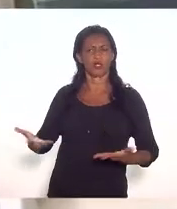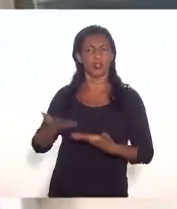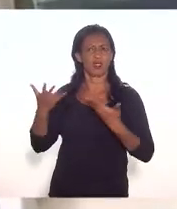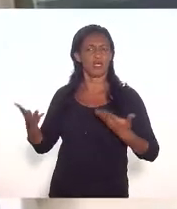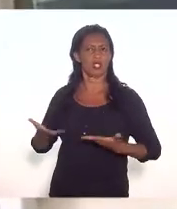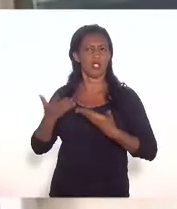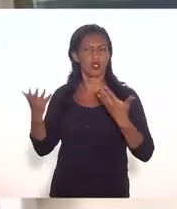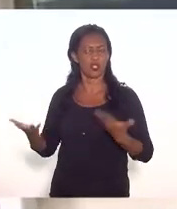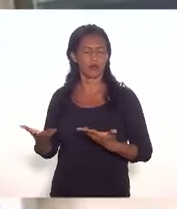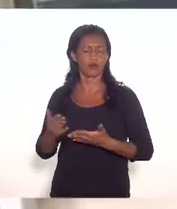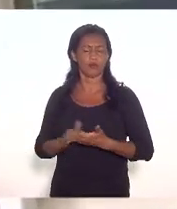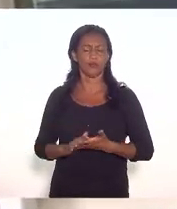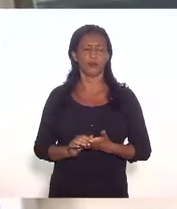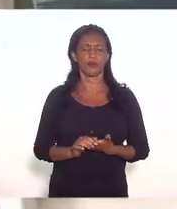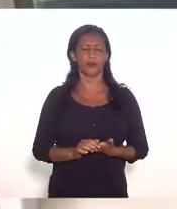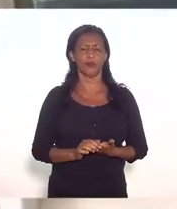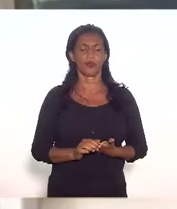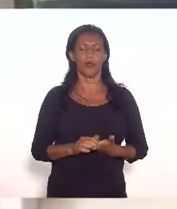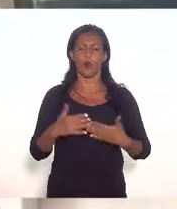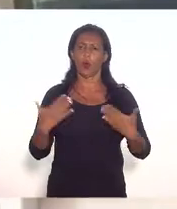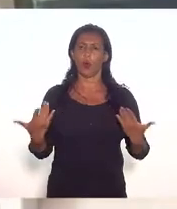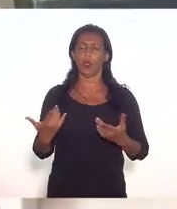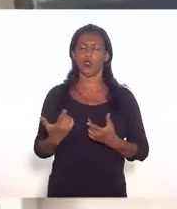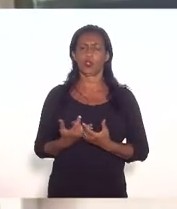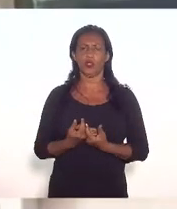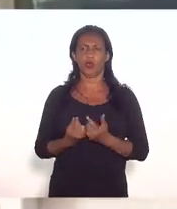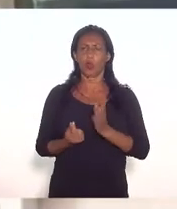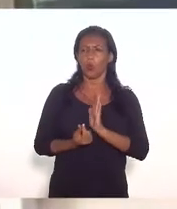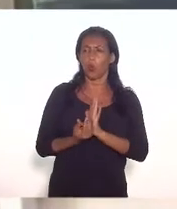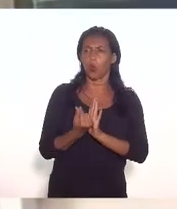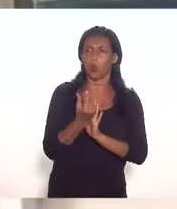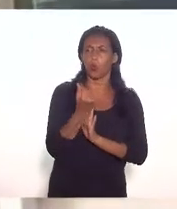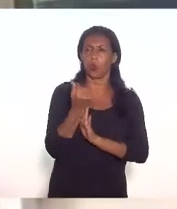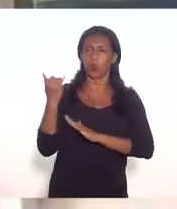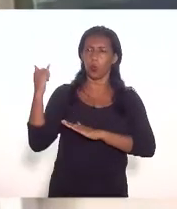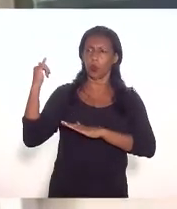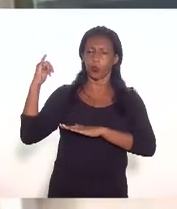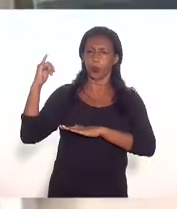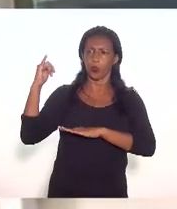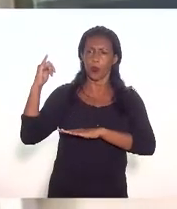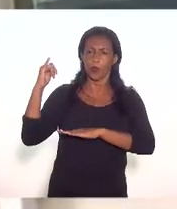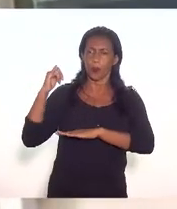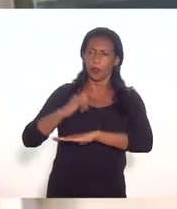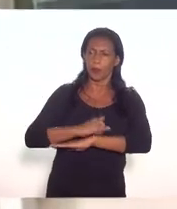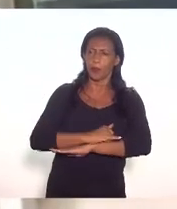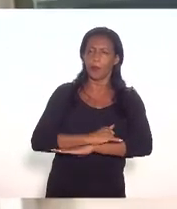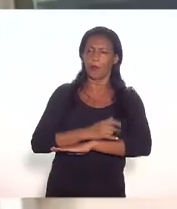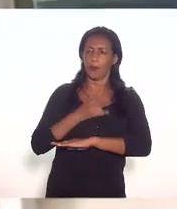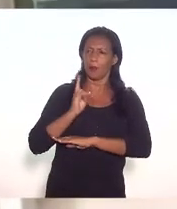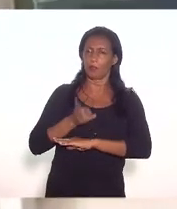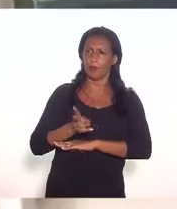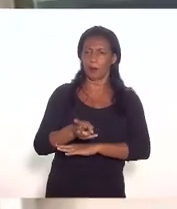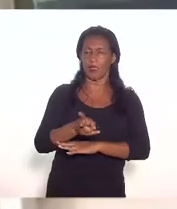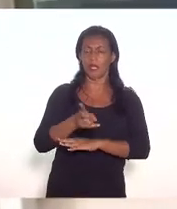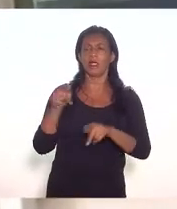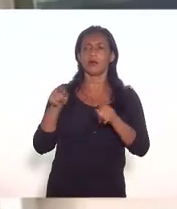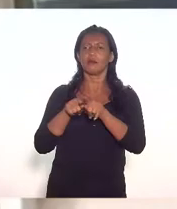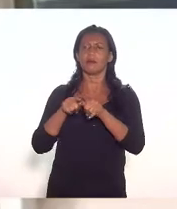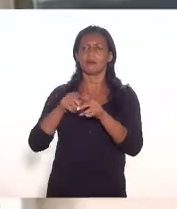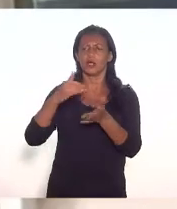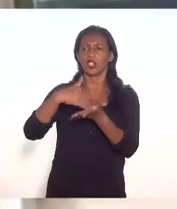onde sobre custos de pouso permanência inclusive os escritórios no